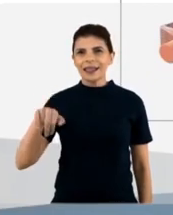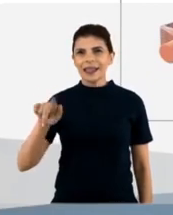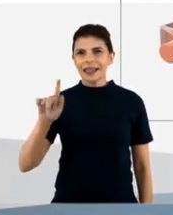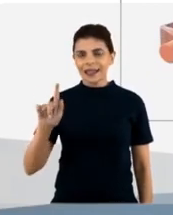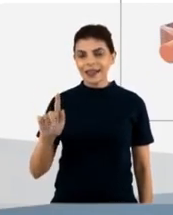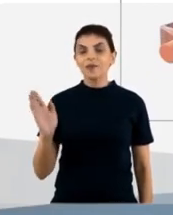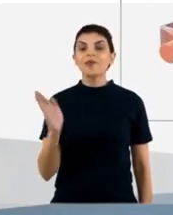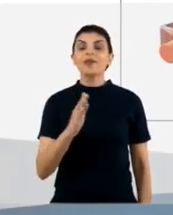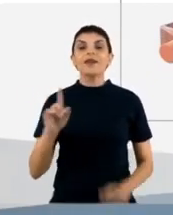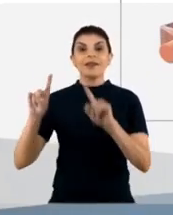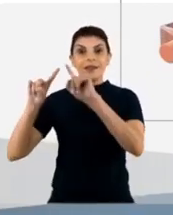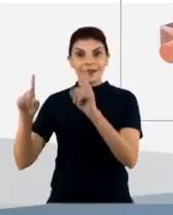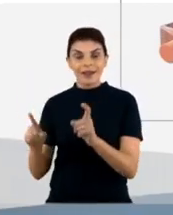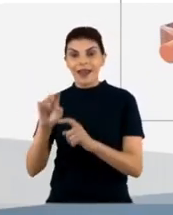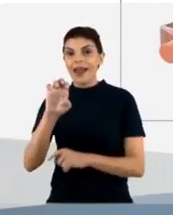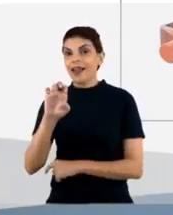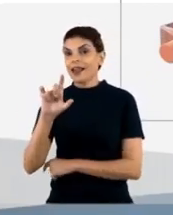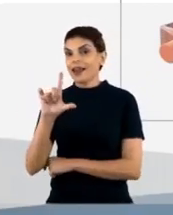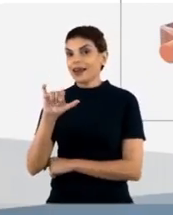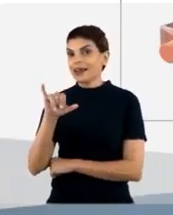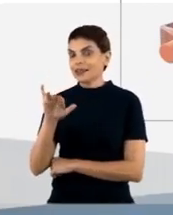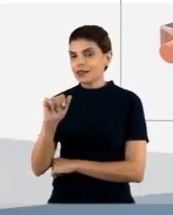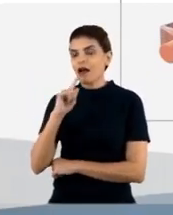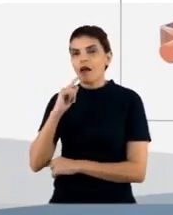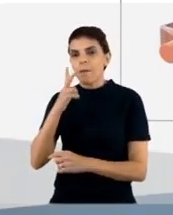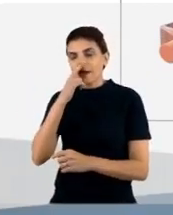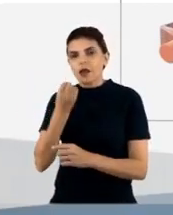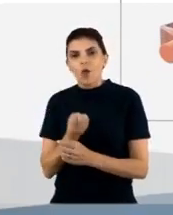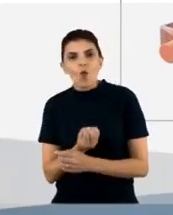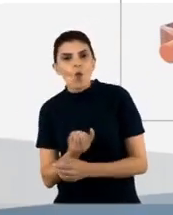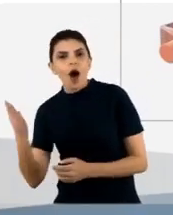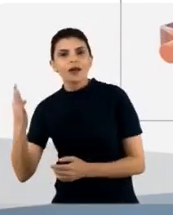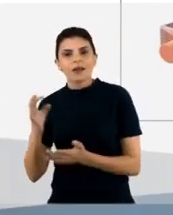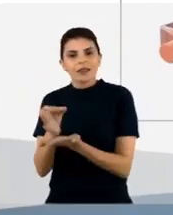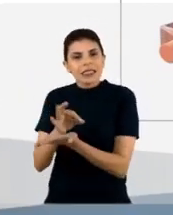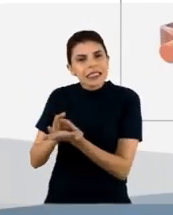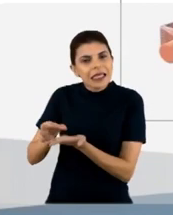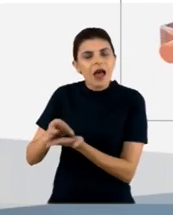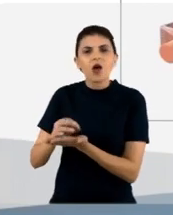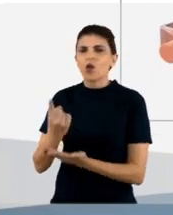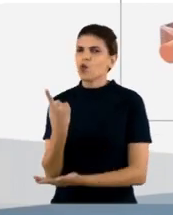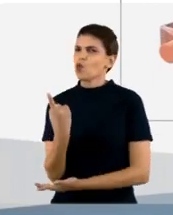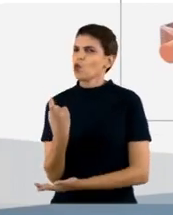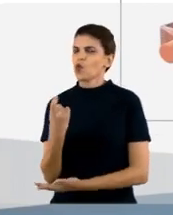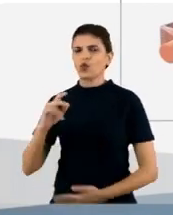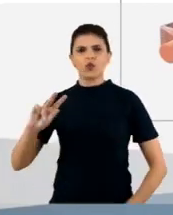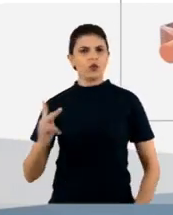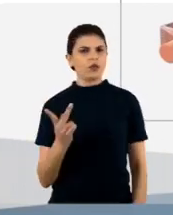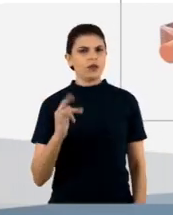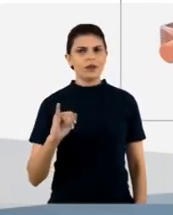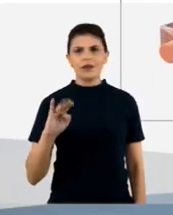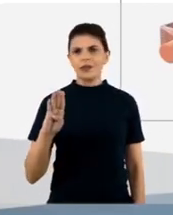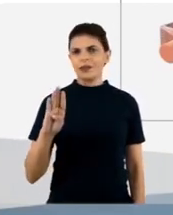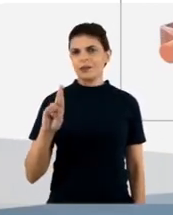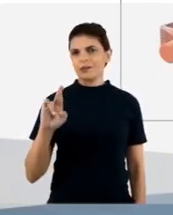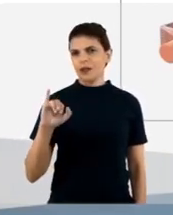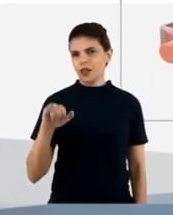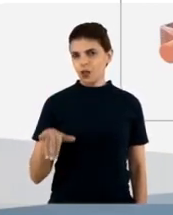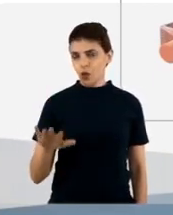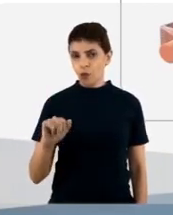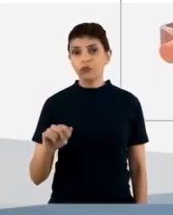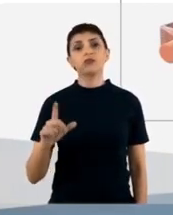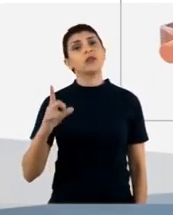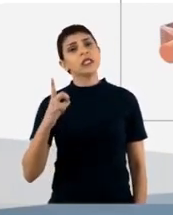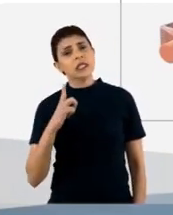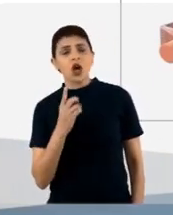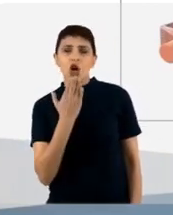células a partir de hibridomas, a partir desse único hibridoma que nós selecionamos aqui. Então, aqui nós temos